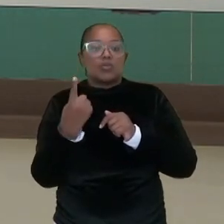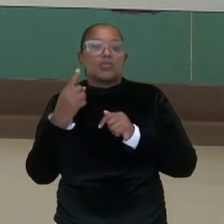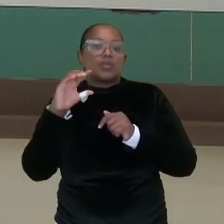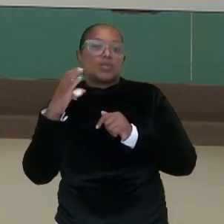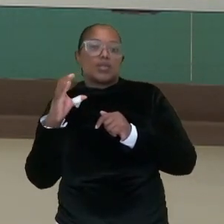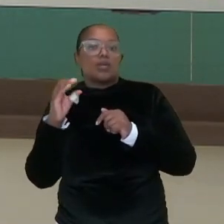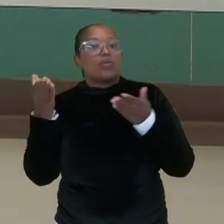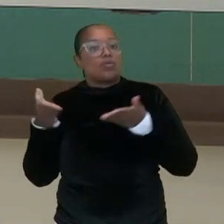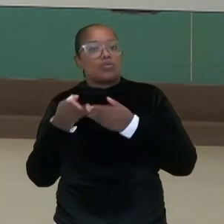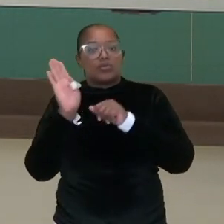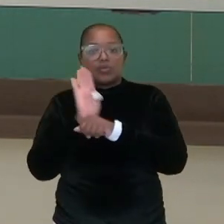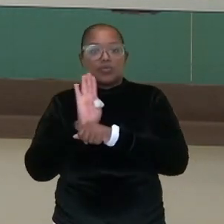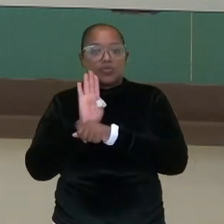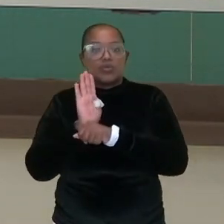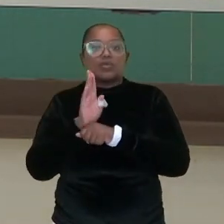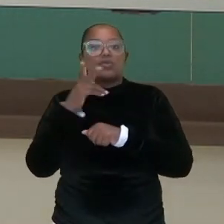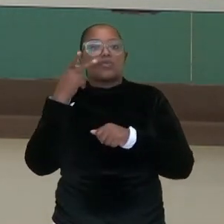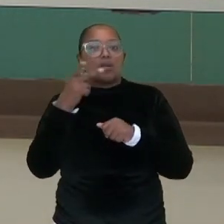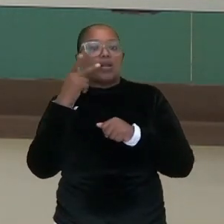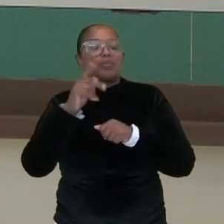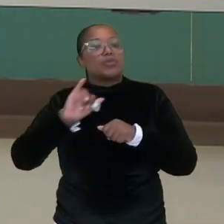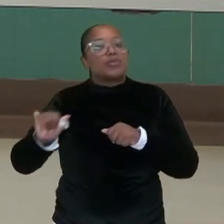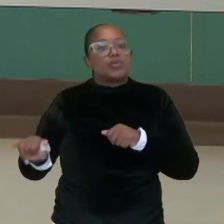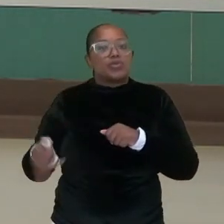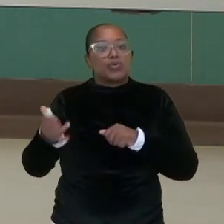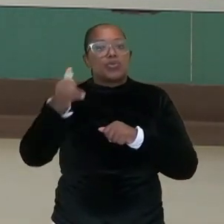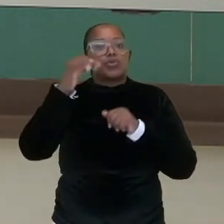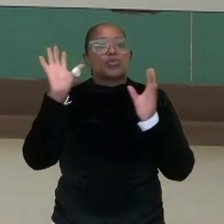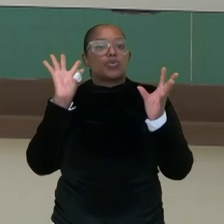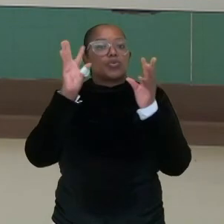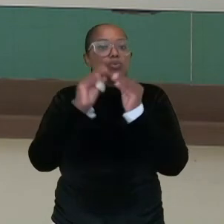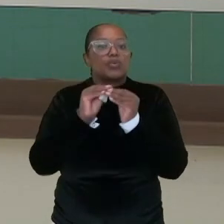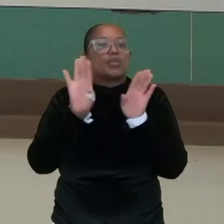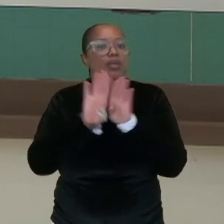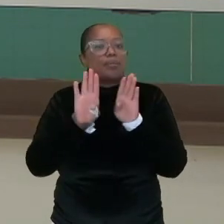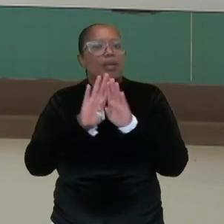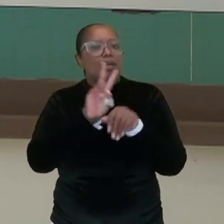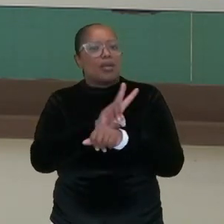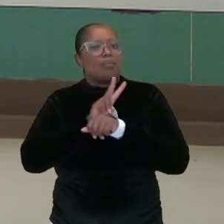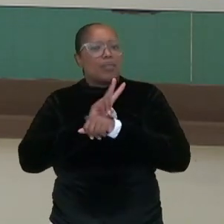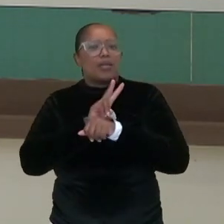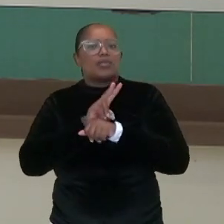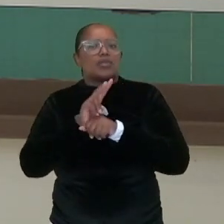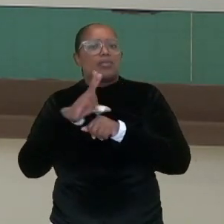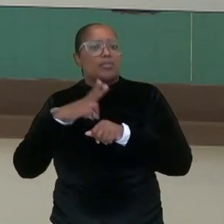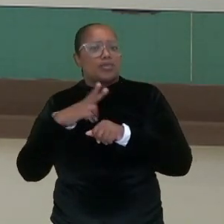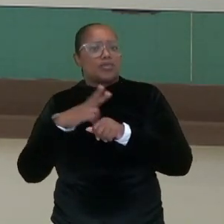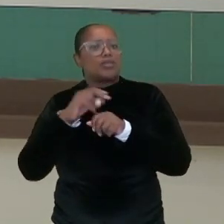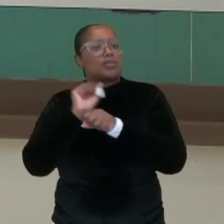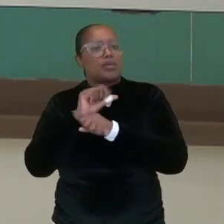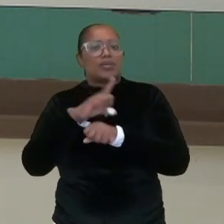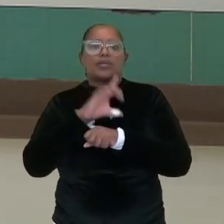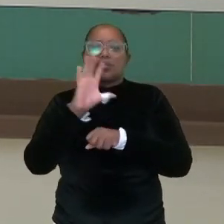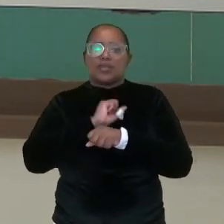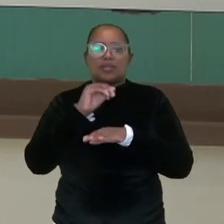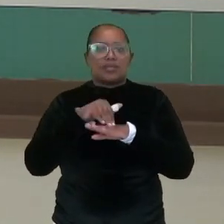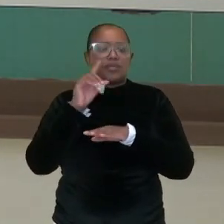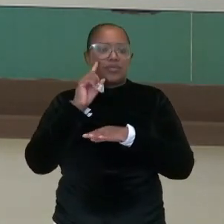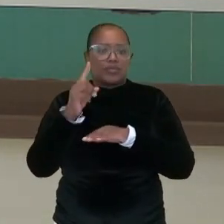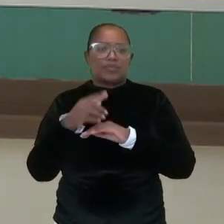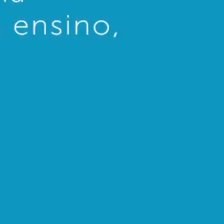nesse vídeo nós falamos um pouquinho sobre juro composto, empréstimo pessoal. Espero que vocês tenham gostado e até breve.